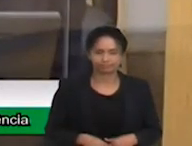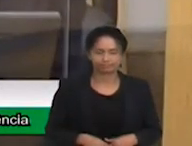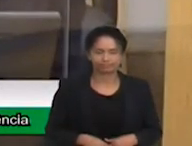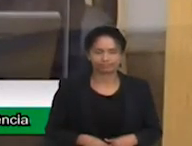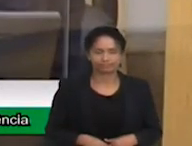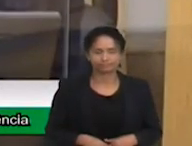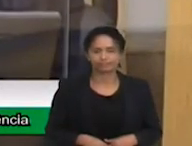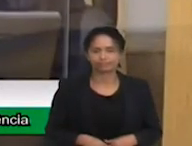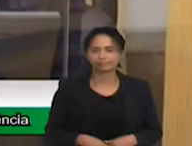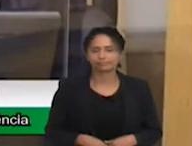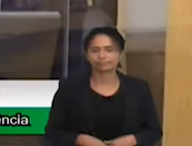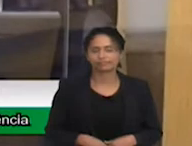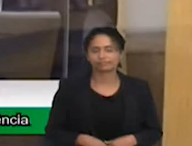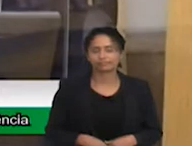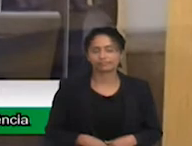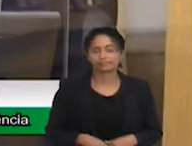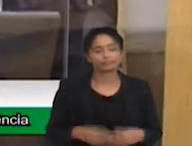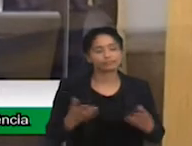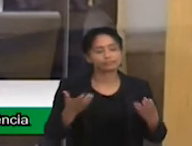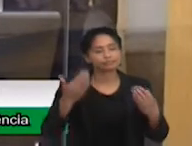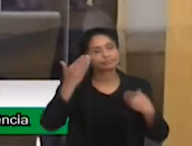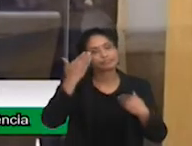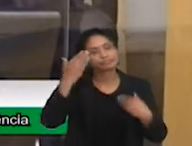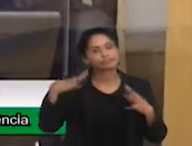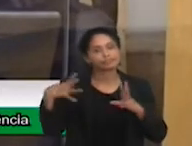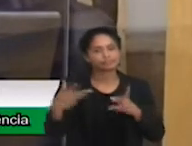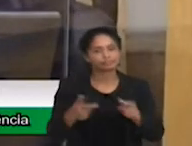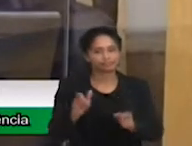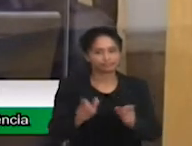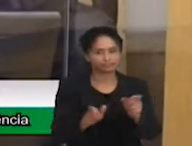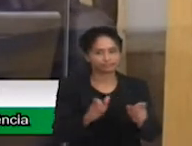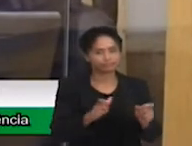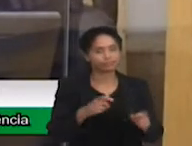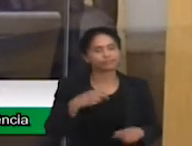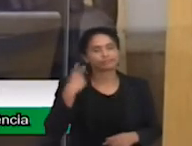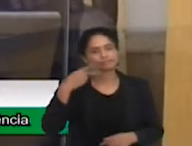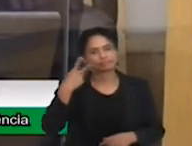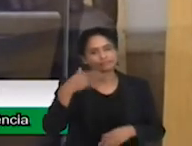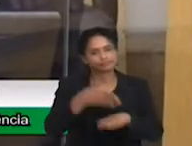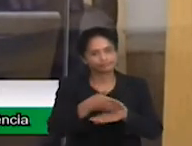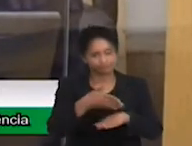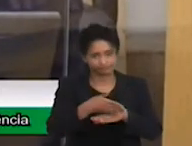gostaria de agradecer aos vereadores participantes que estiveram na audiência,